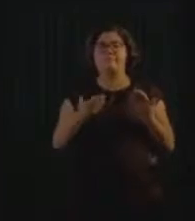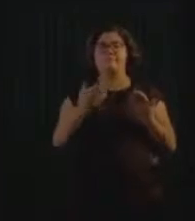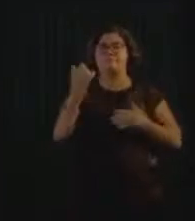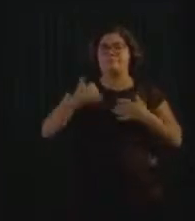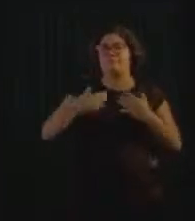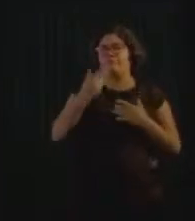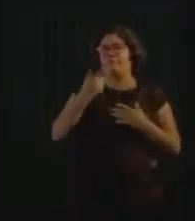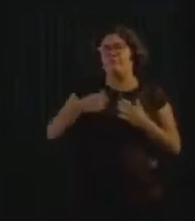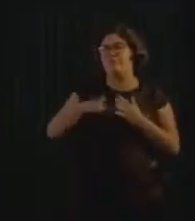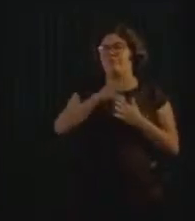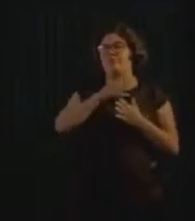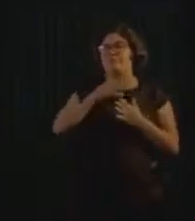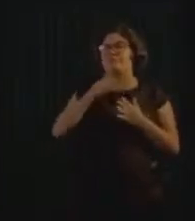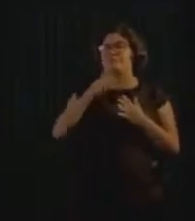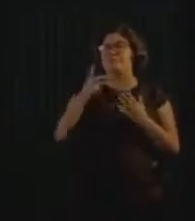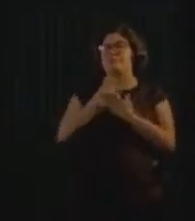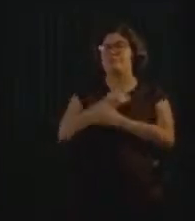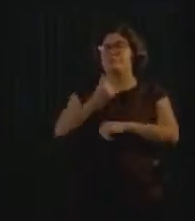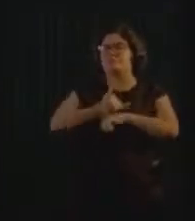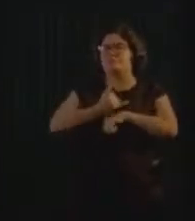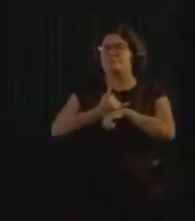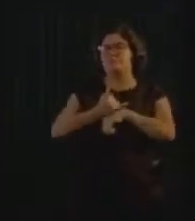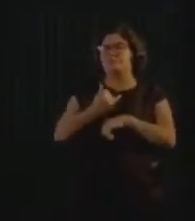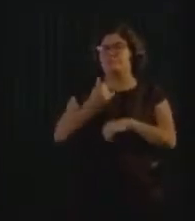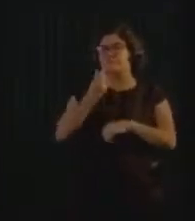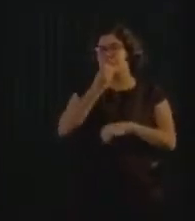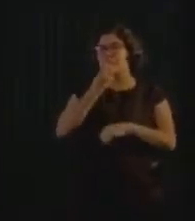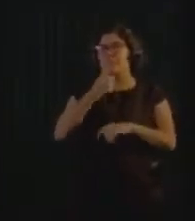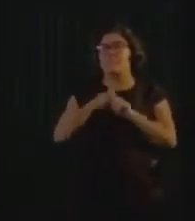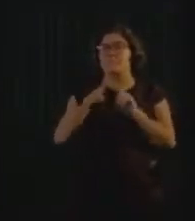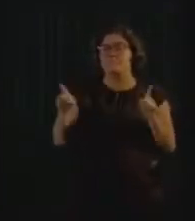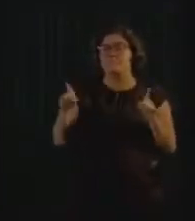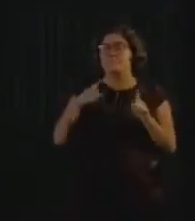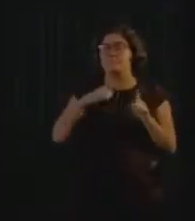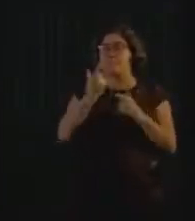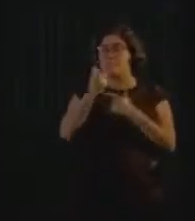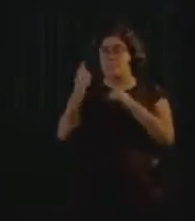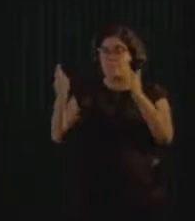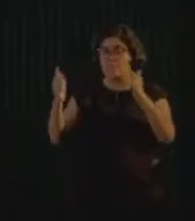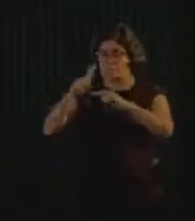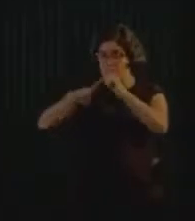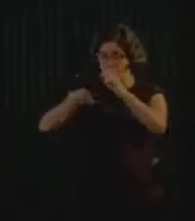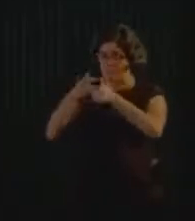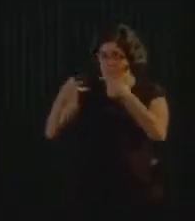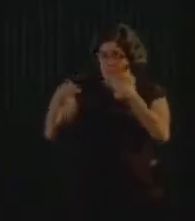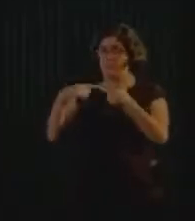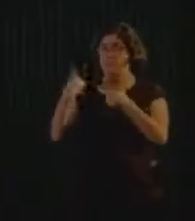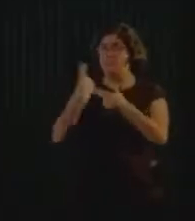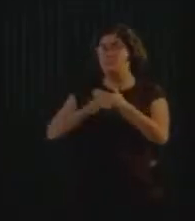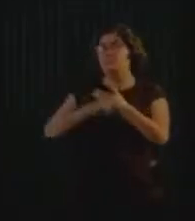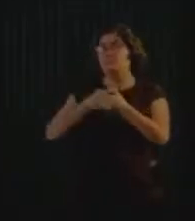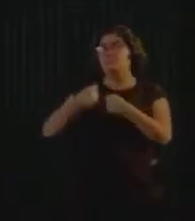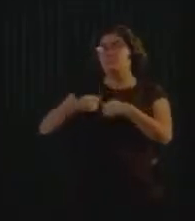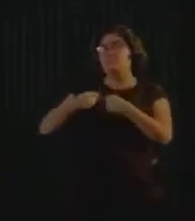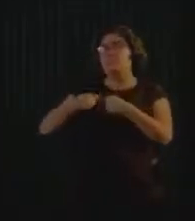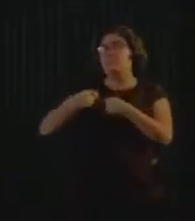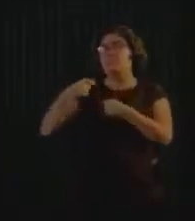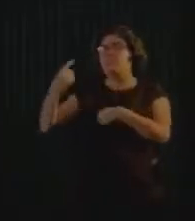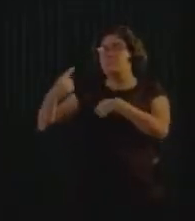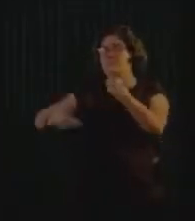reversa, que, como foi falado aqui no caso do alumínio, funciona muito bem, mas no caso de outros produtos recicláveis, eu acho que ainda precisa